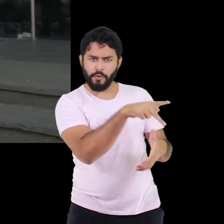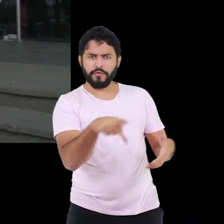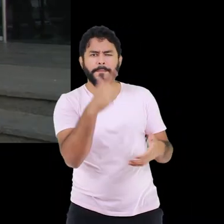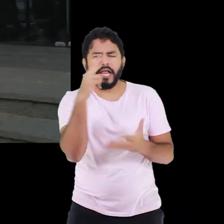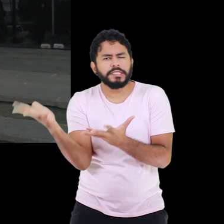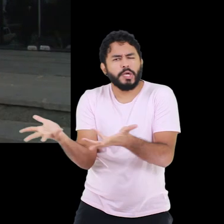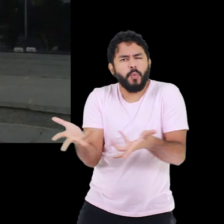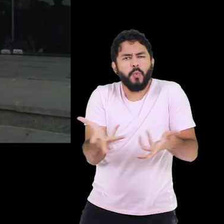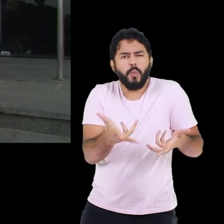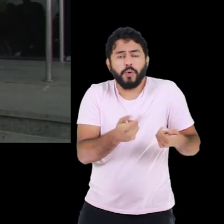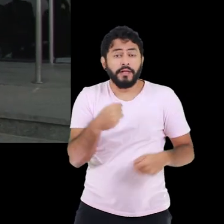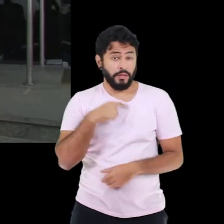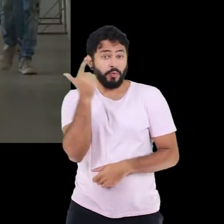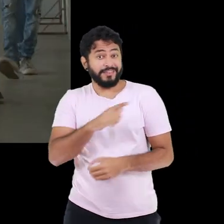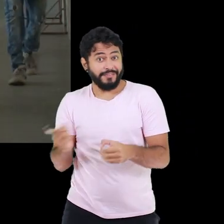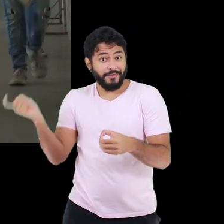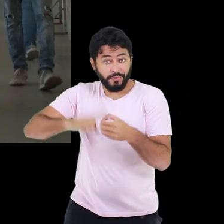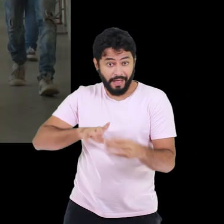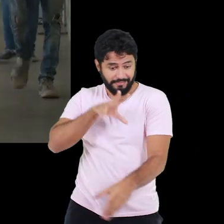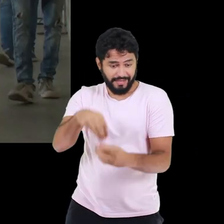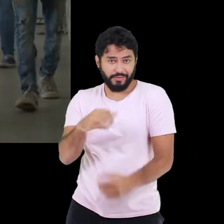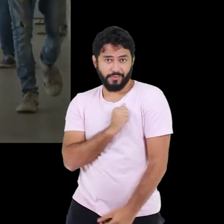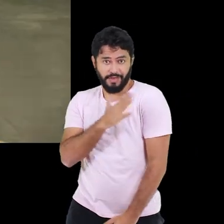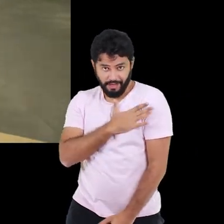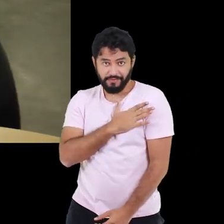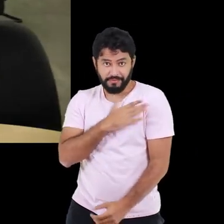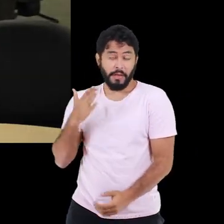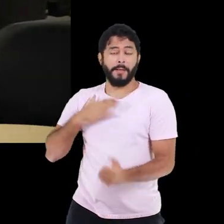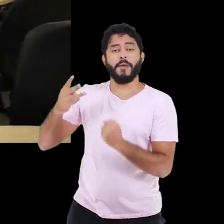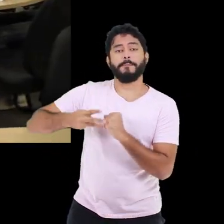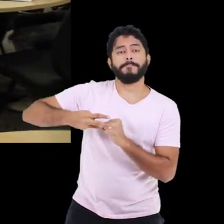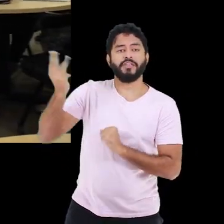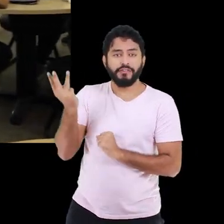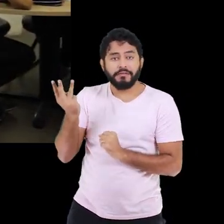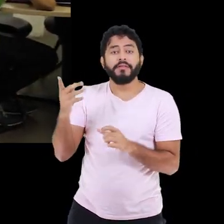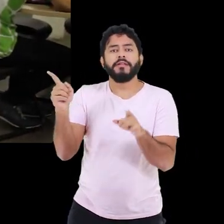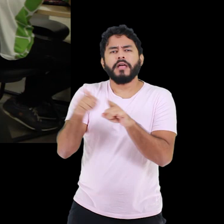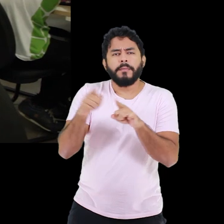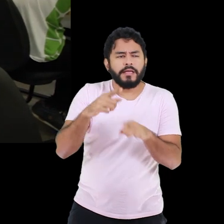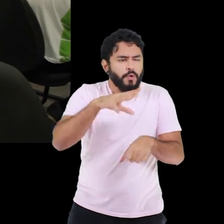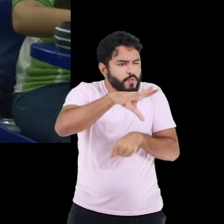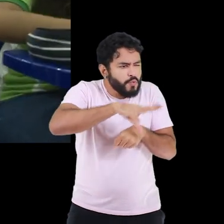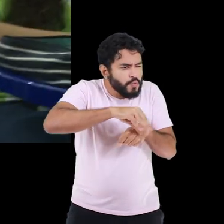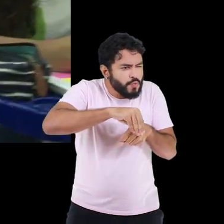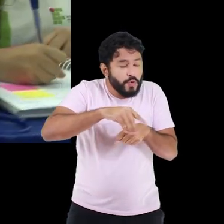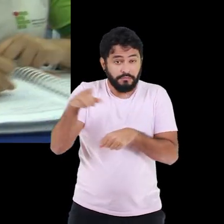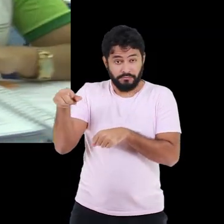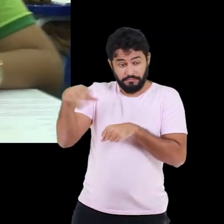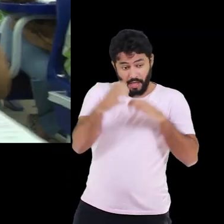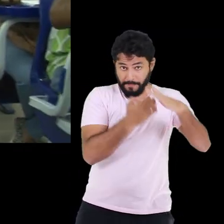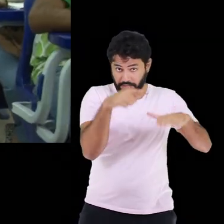IEF, ele nos abraça. Eu conseguir voltar para o IEF com o meu mestrado e